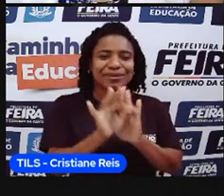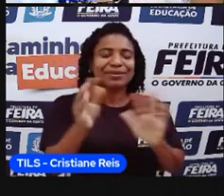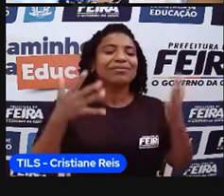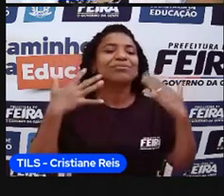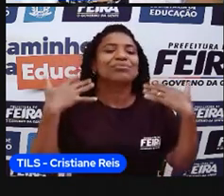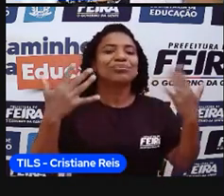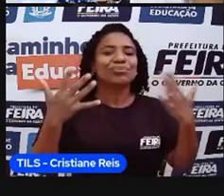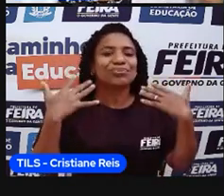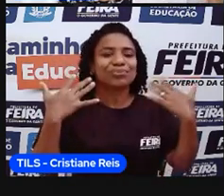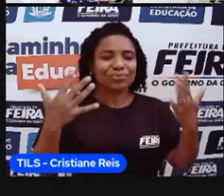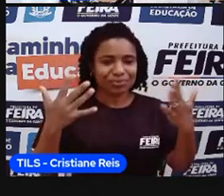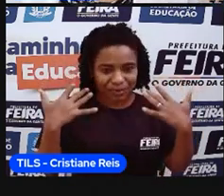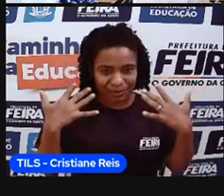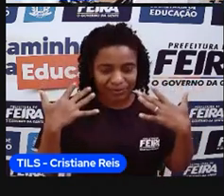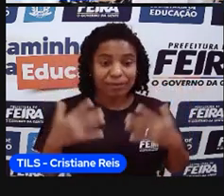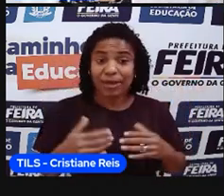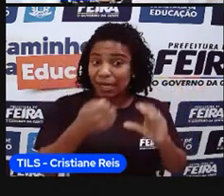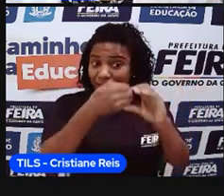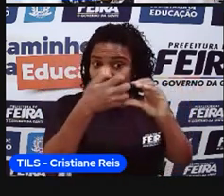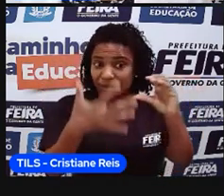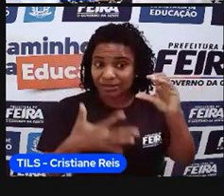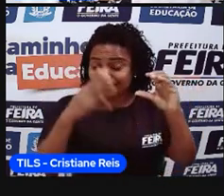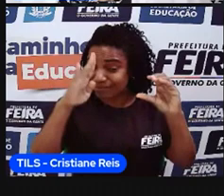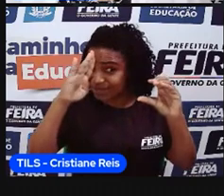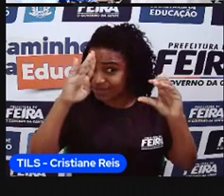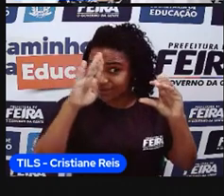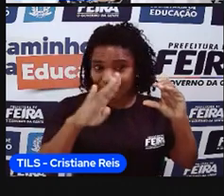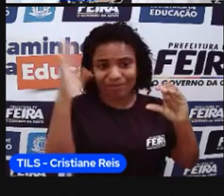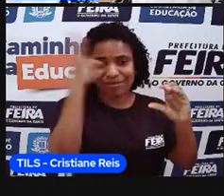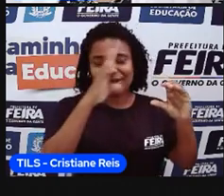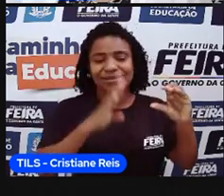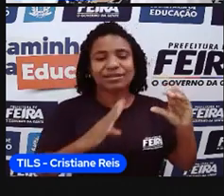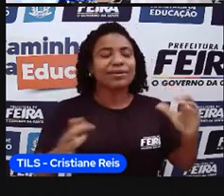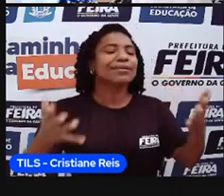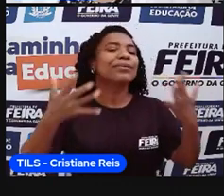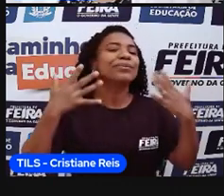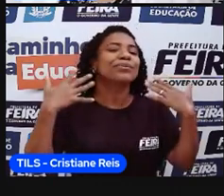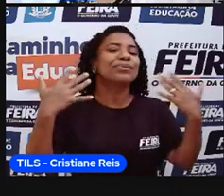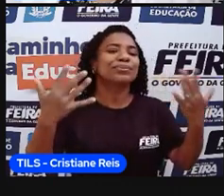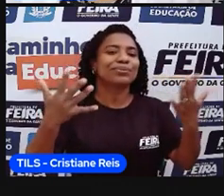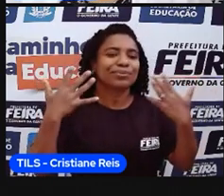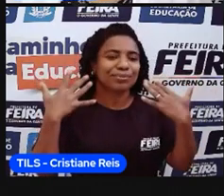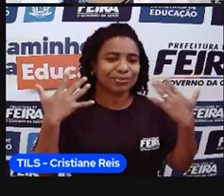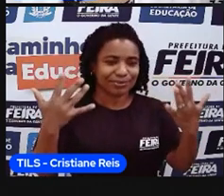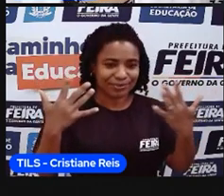temperada, mas a característica principal, país tropical, né? De climas tropicais.